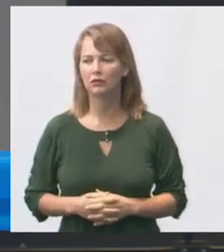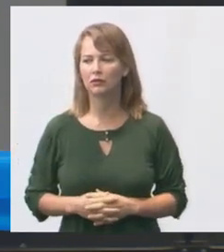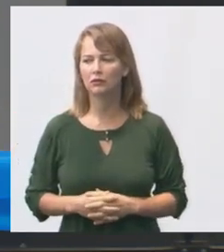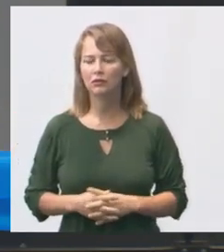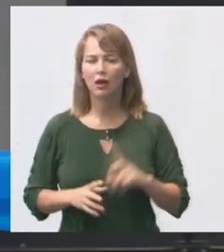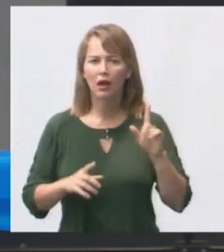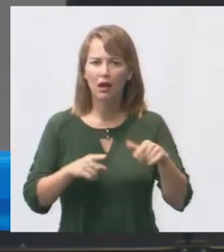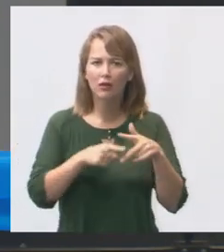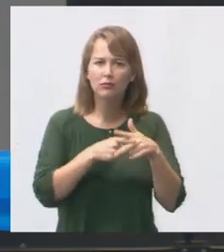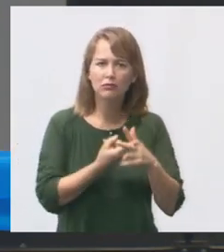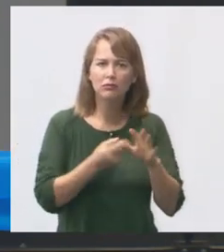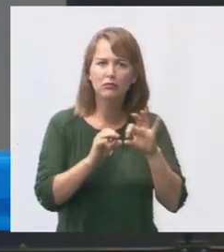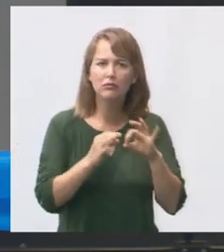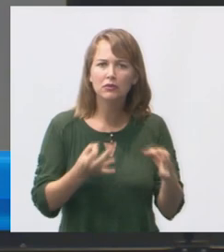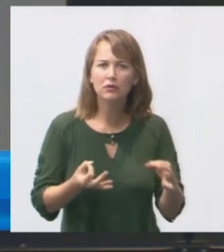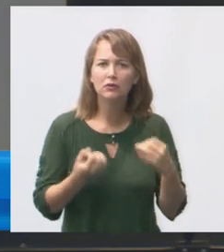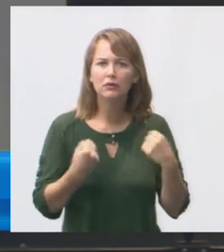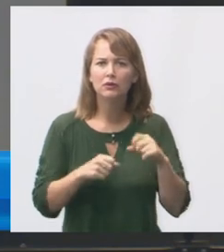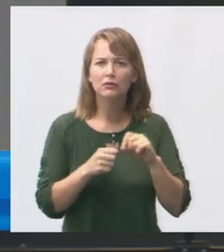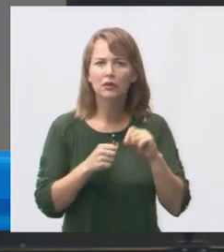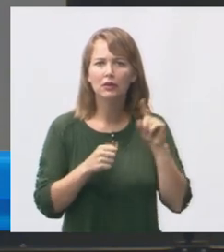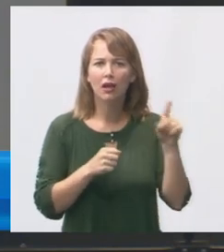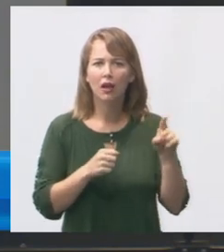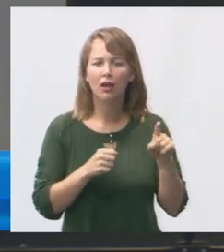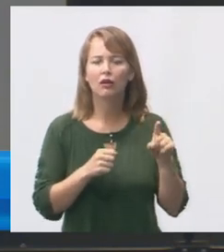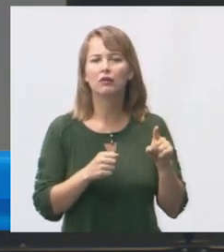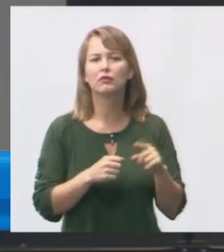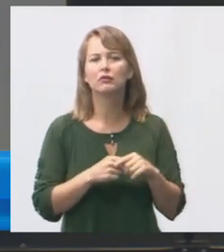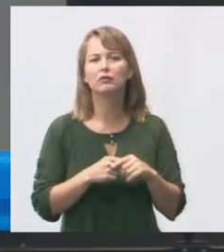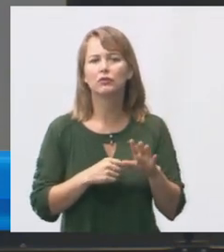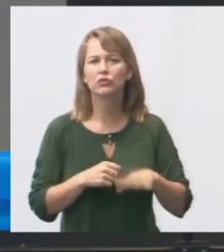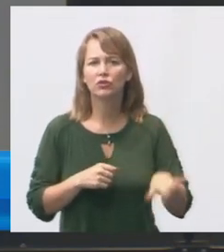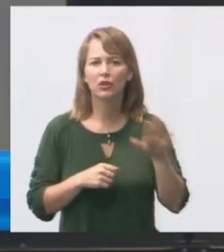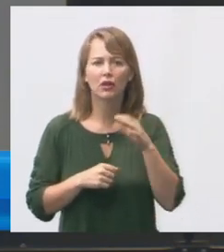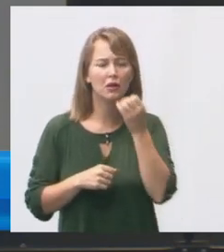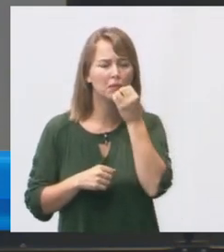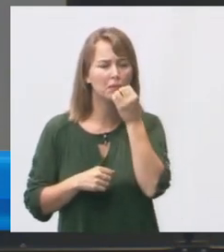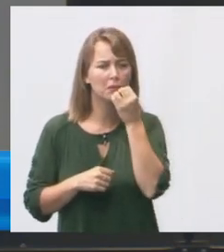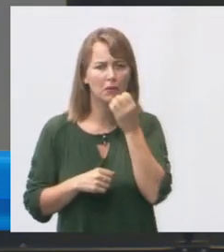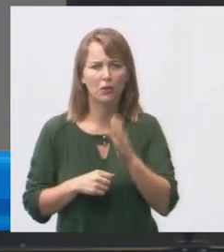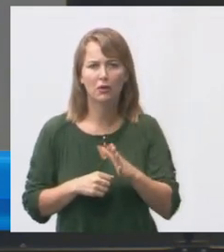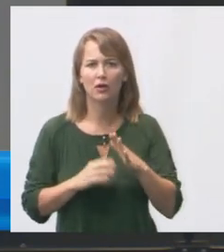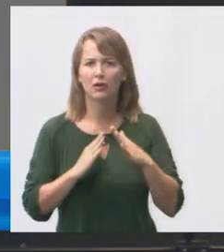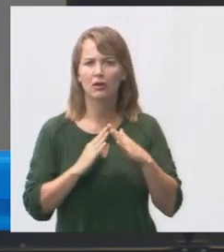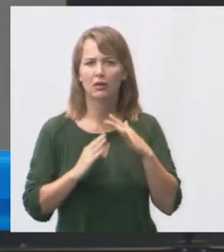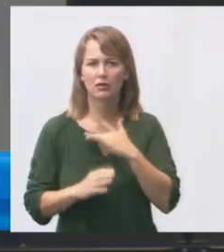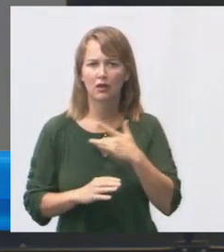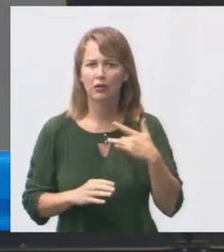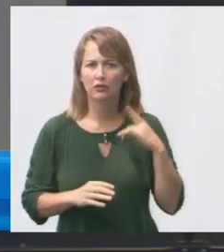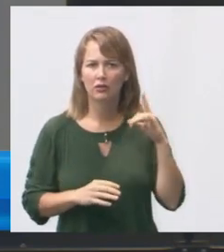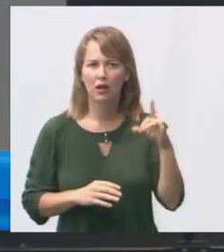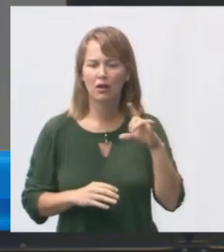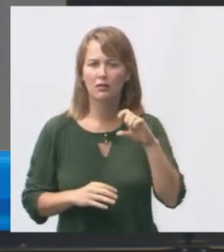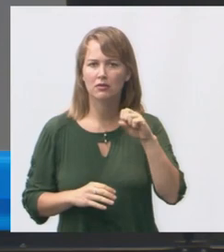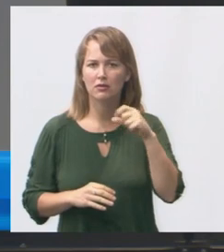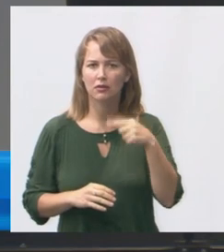pequenos reparos que precisam ser feitos nessa unidade no geral está muito boa a Unidade de Saúde de Santa Helena Santa Luz